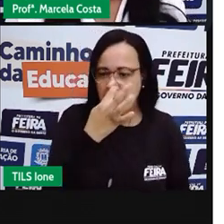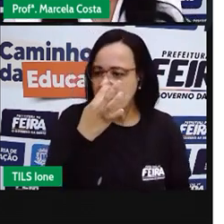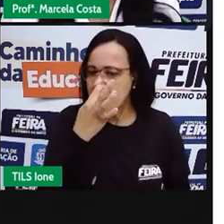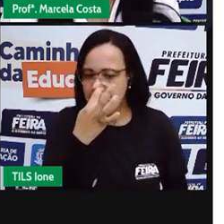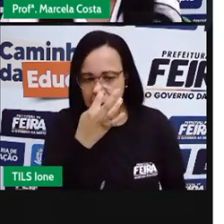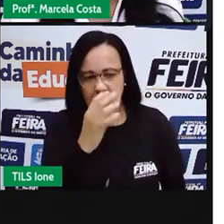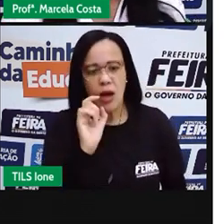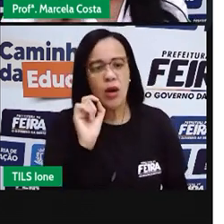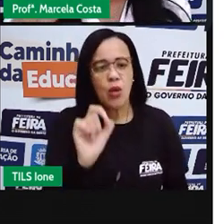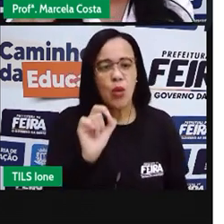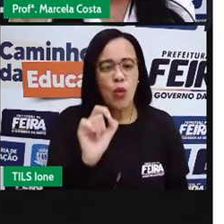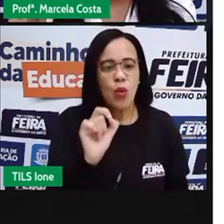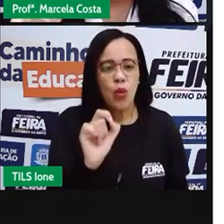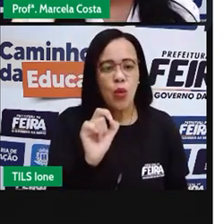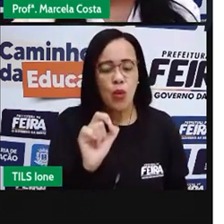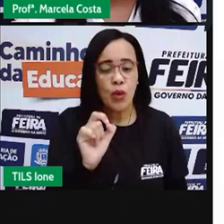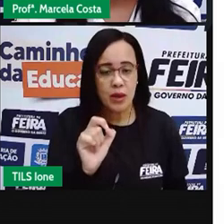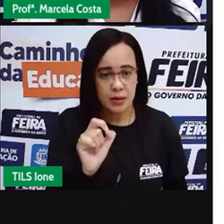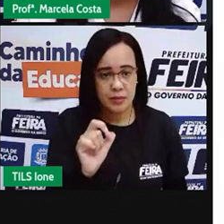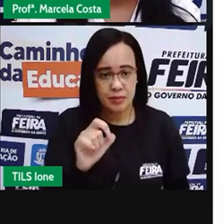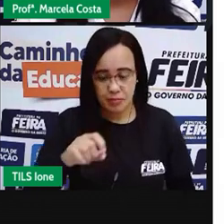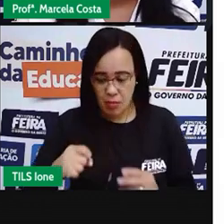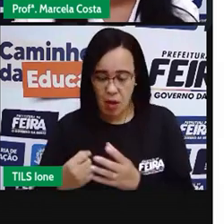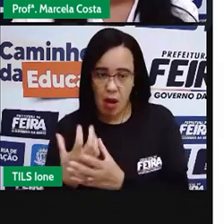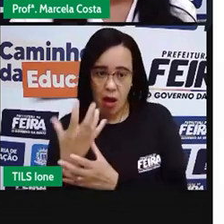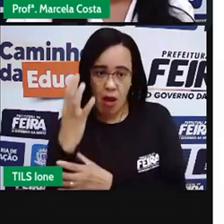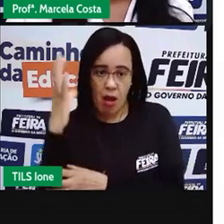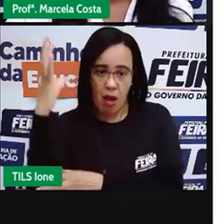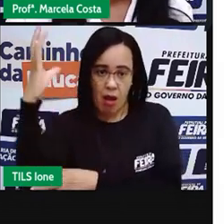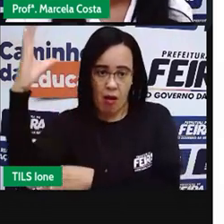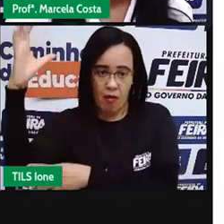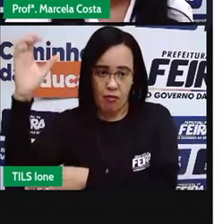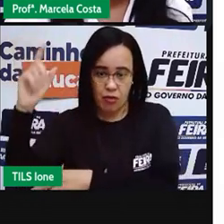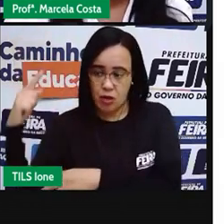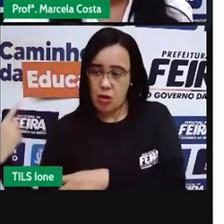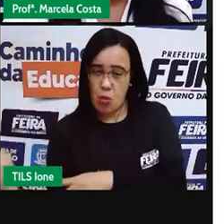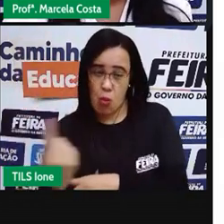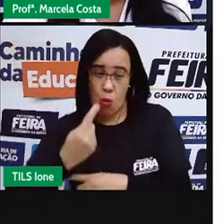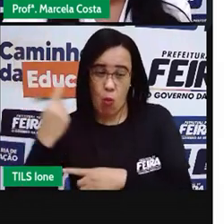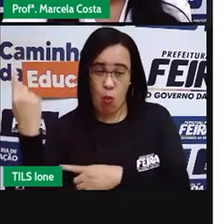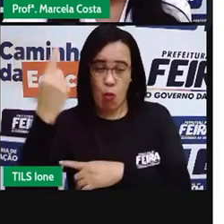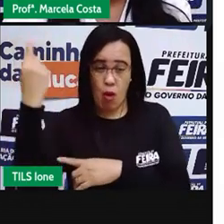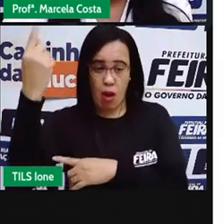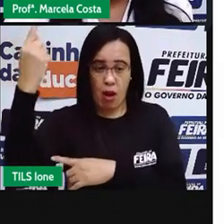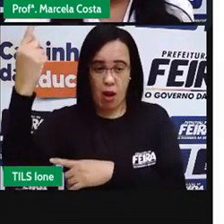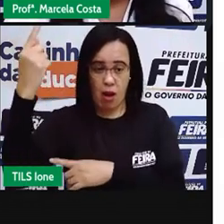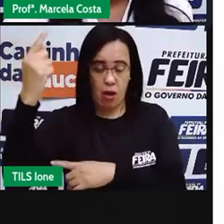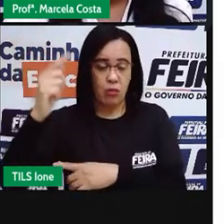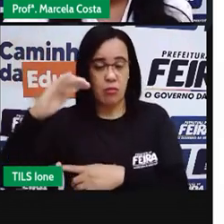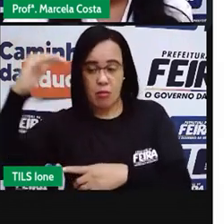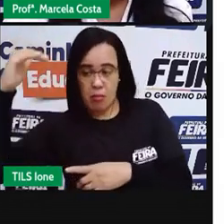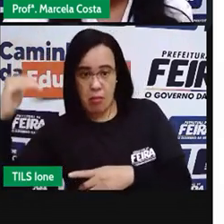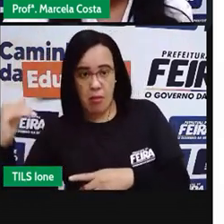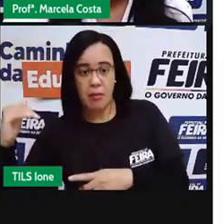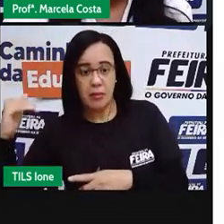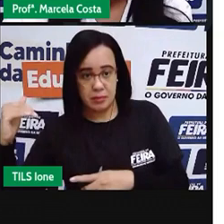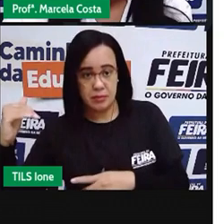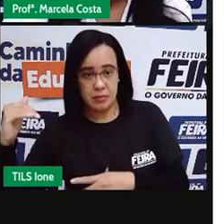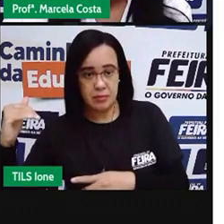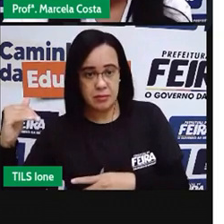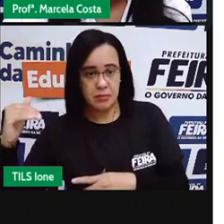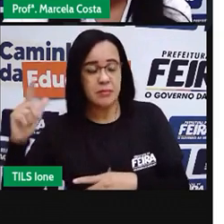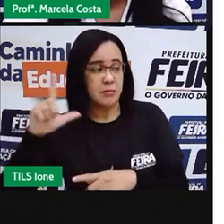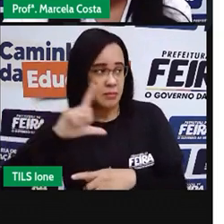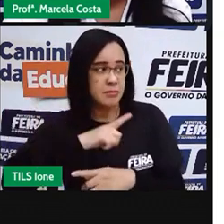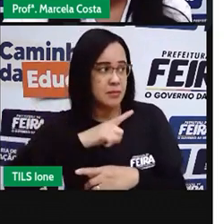gente vê qual é a árvore mais baixa, qual é a árvore mais alta.